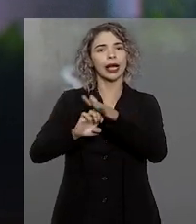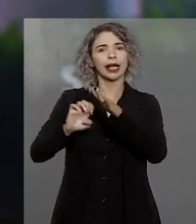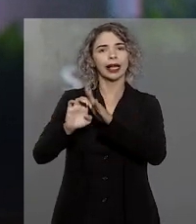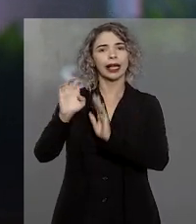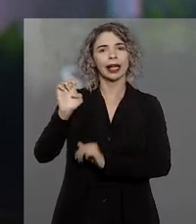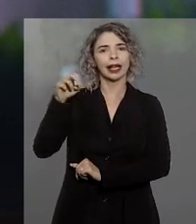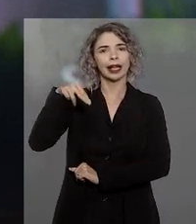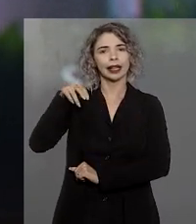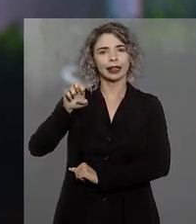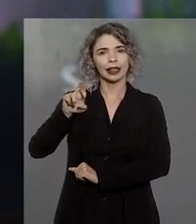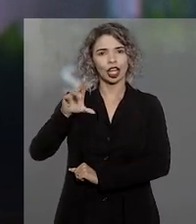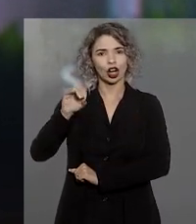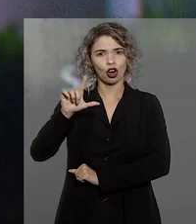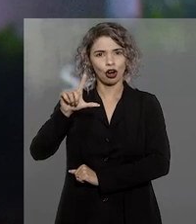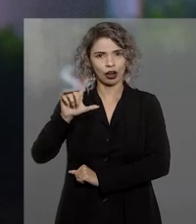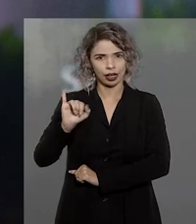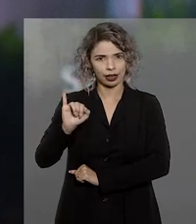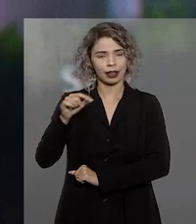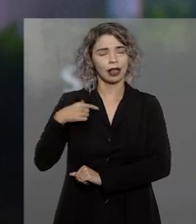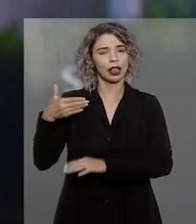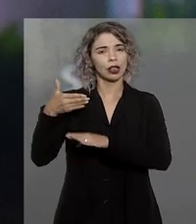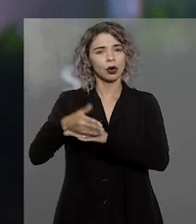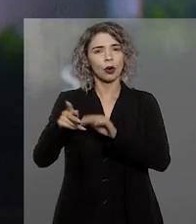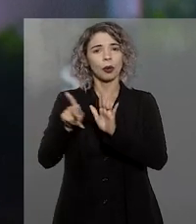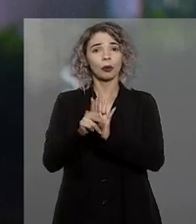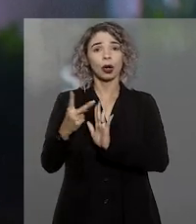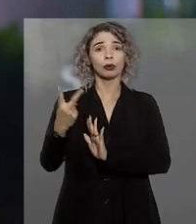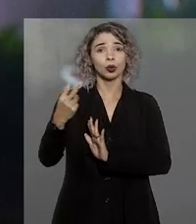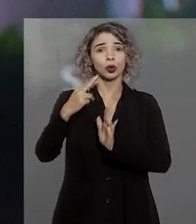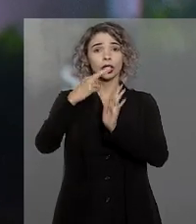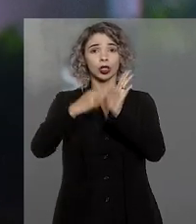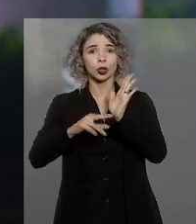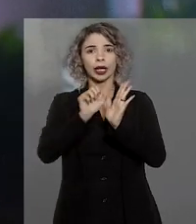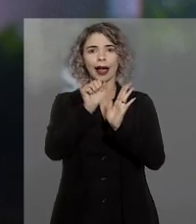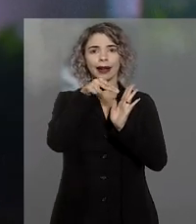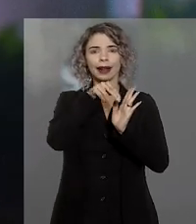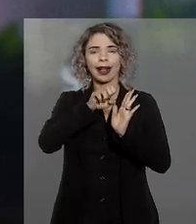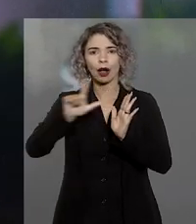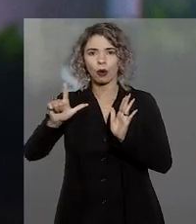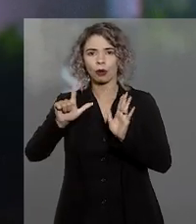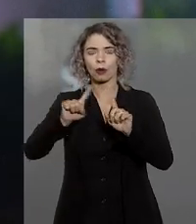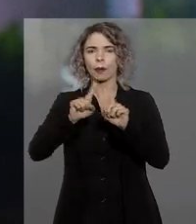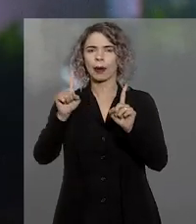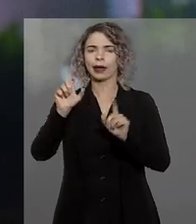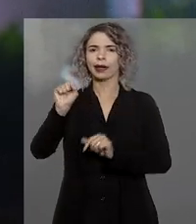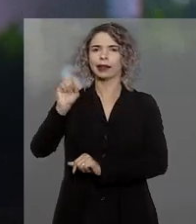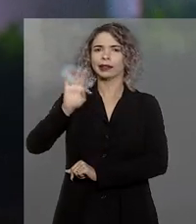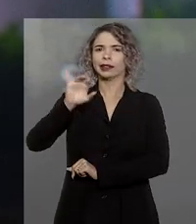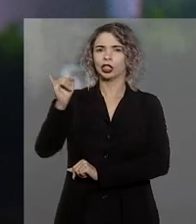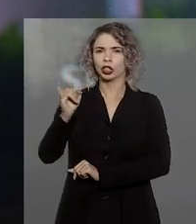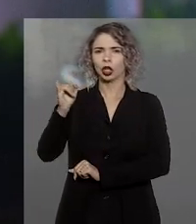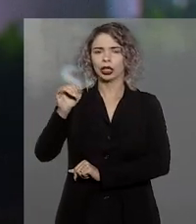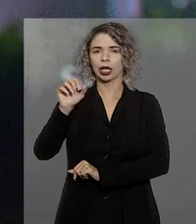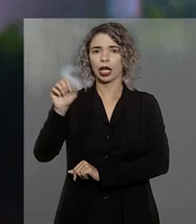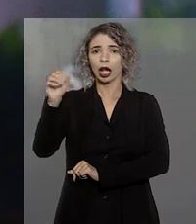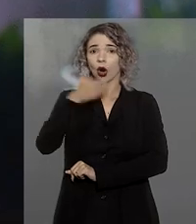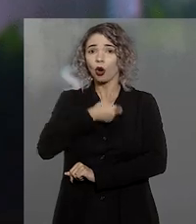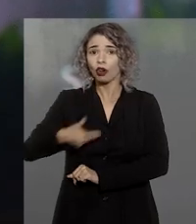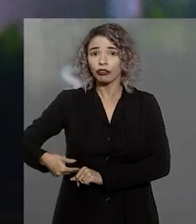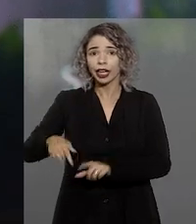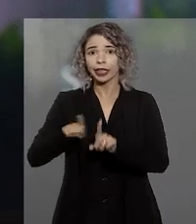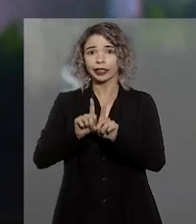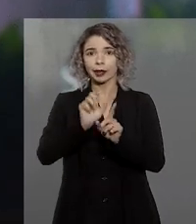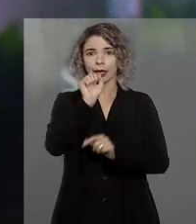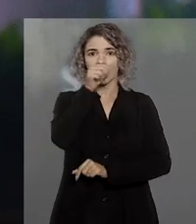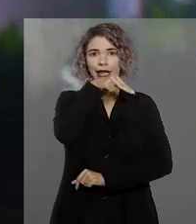Enercore, concedeu liminar para interromper disposições de duas resoluções da ANEL. A OSTJ, a União e